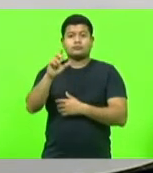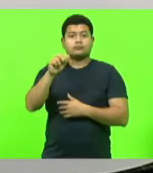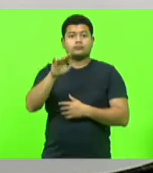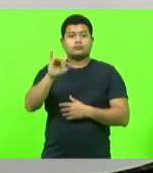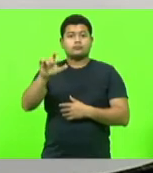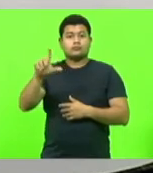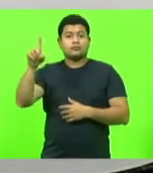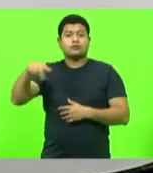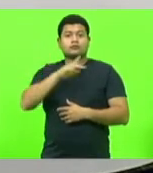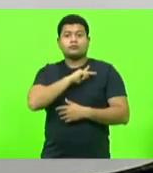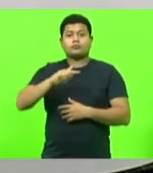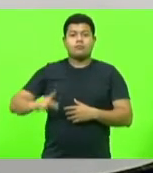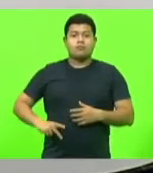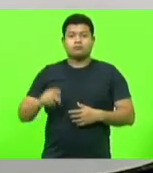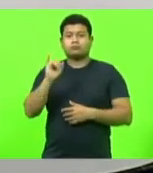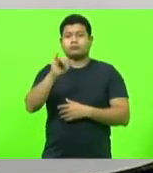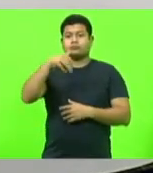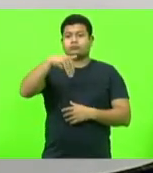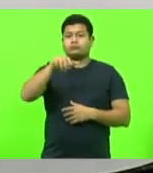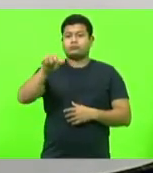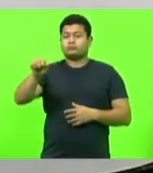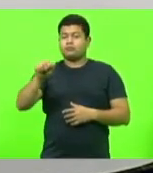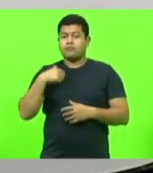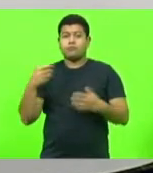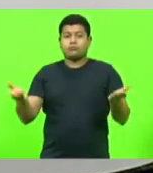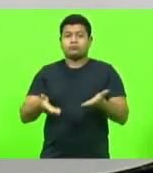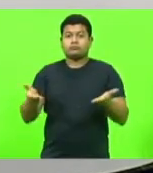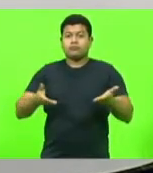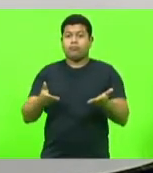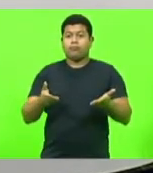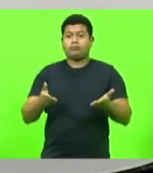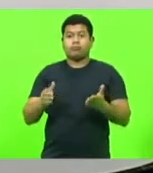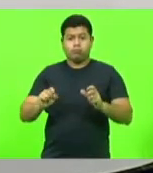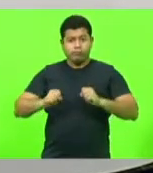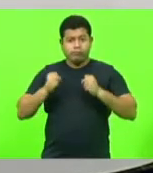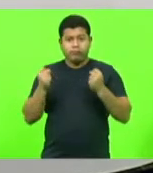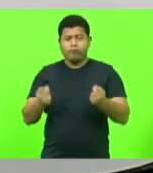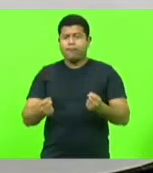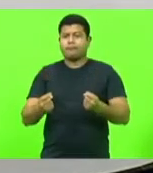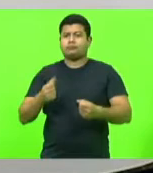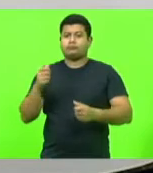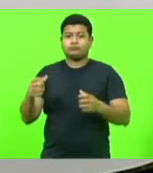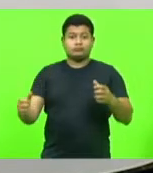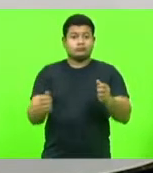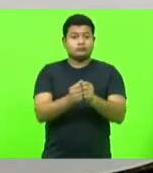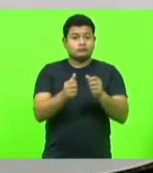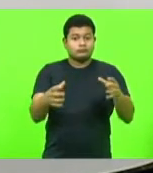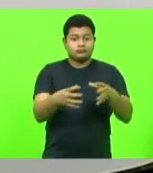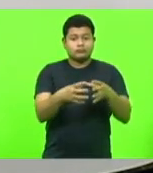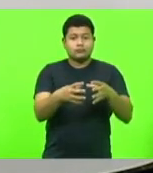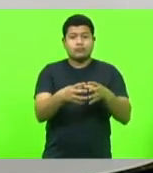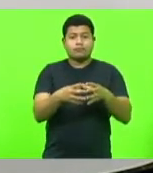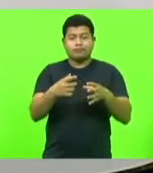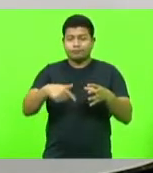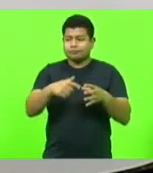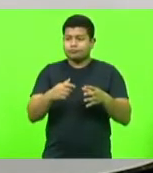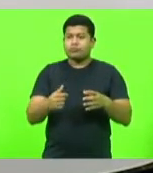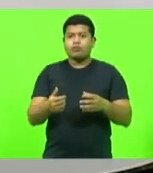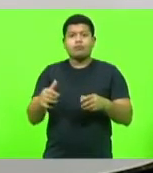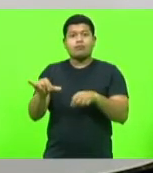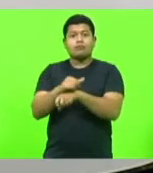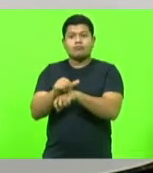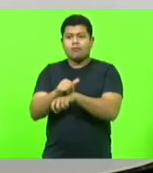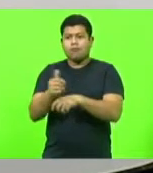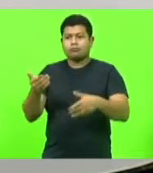trabalho irretocável e que hoje se dedica com a sua equipe a viabilizar métodos por meio de um programa chamado